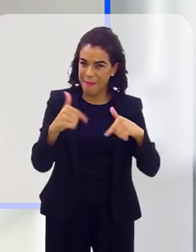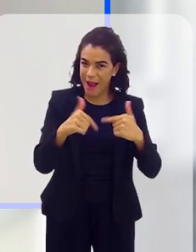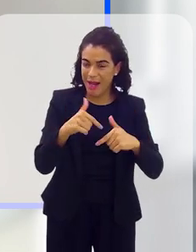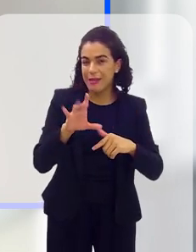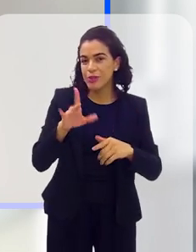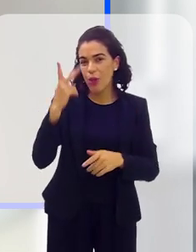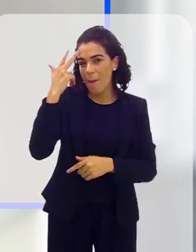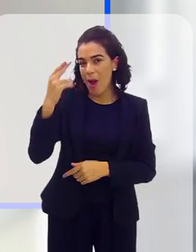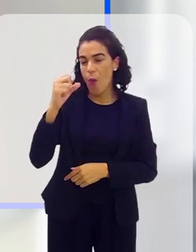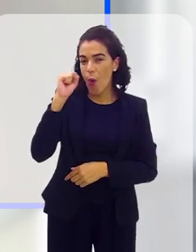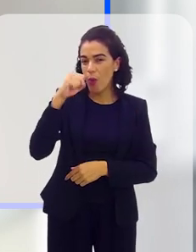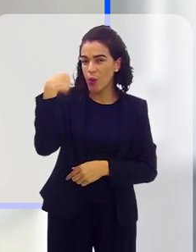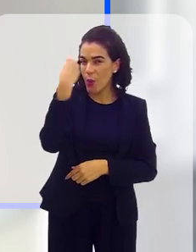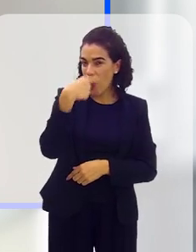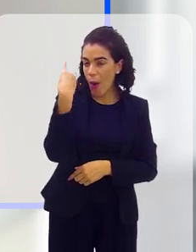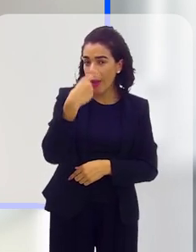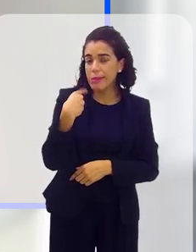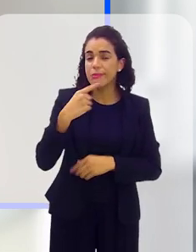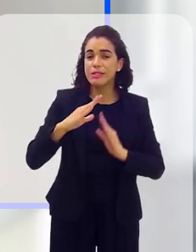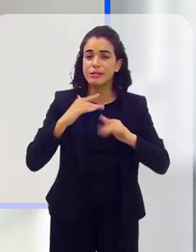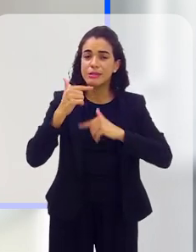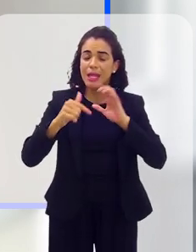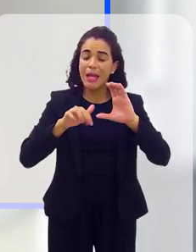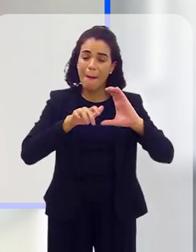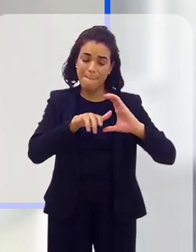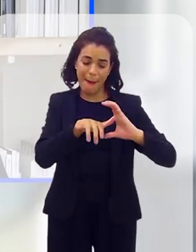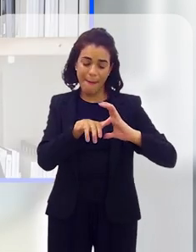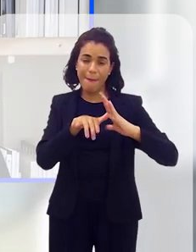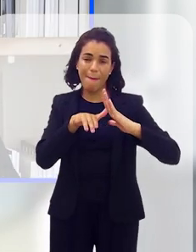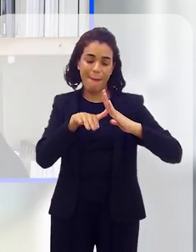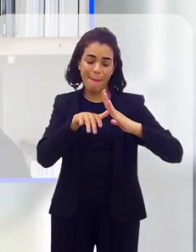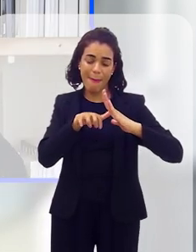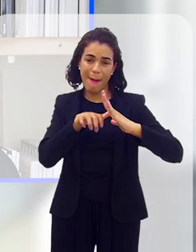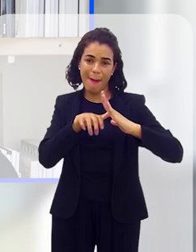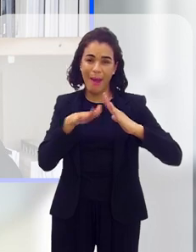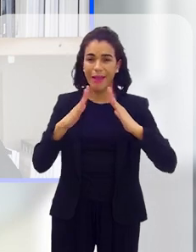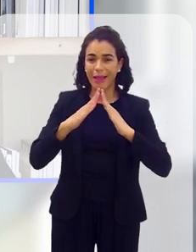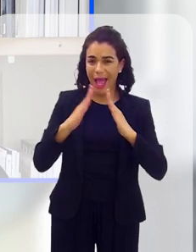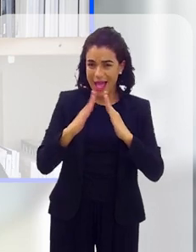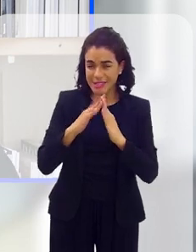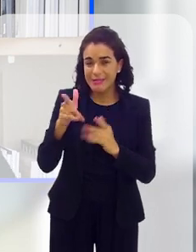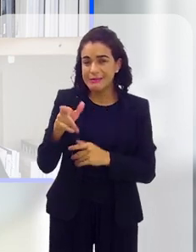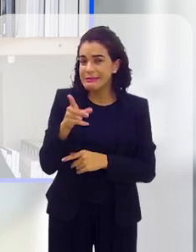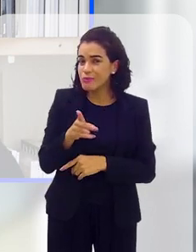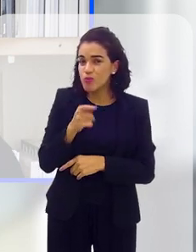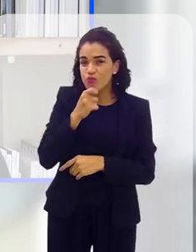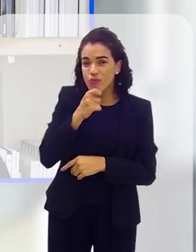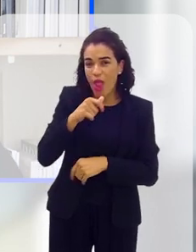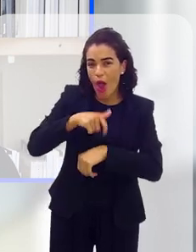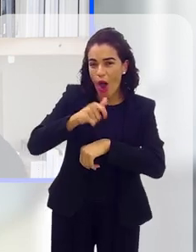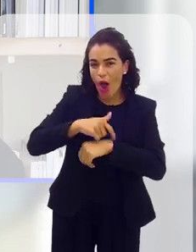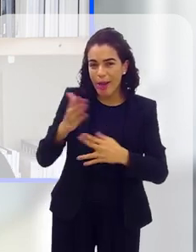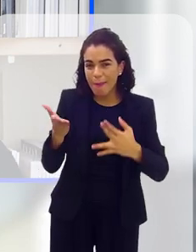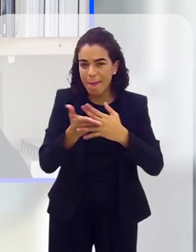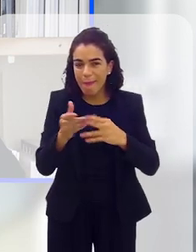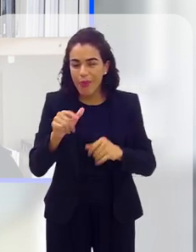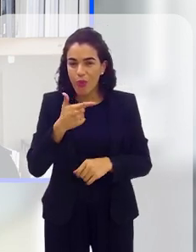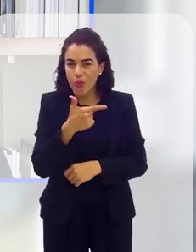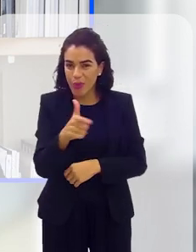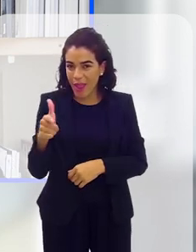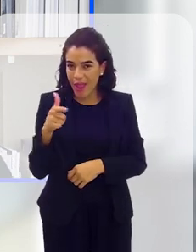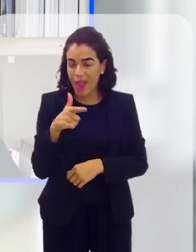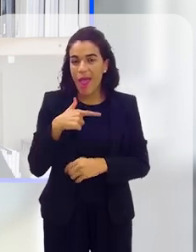trabalho ali que às vezes normalmente é de oito horas, mas no home office ele fica, trabalha doze horas, enfim, não tem hora para almoçar, não tem hora de estar sempre ali